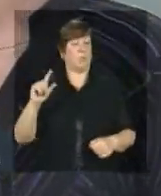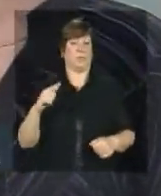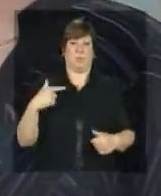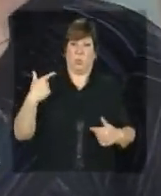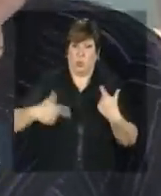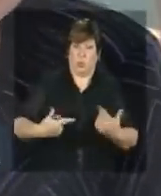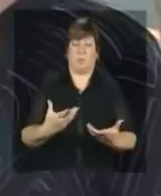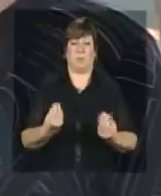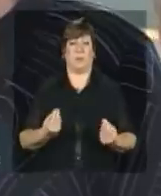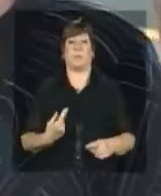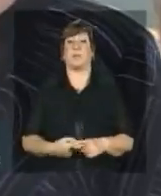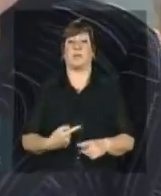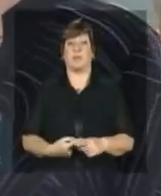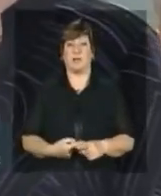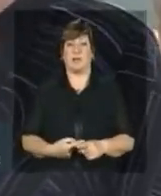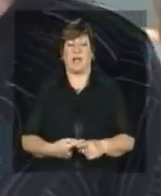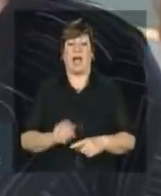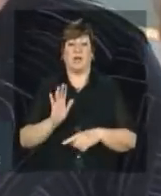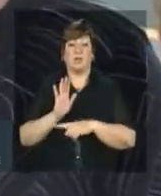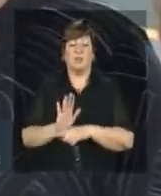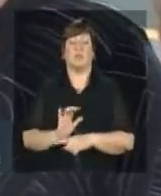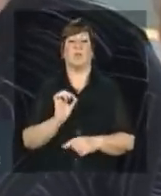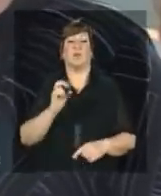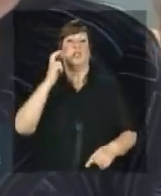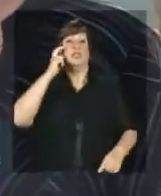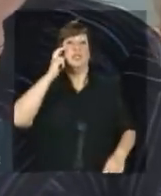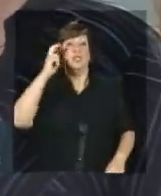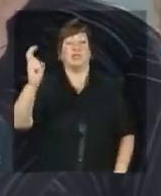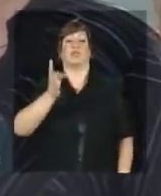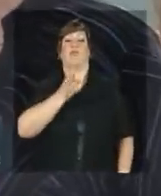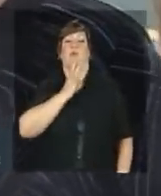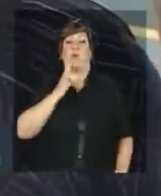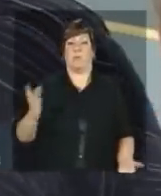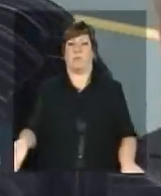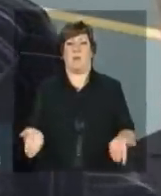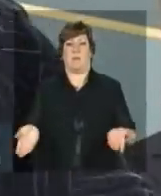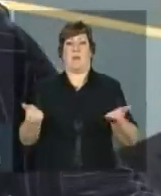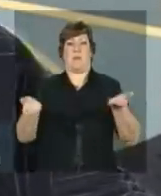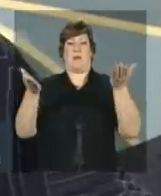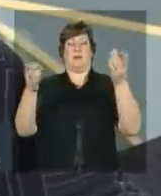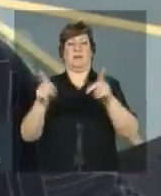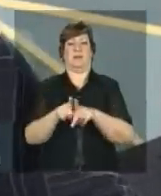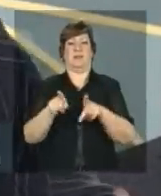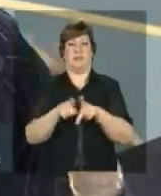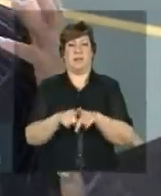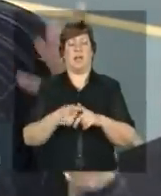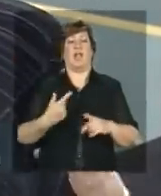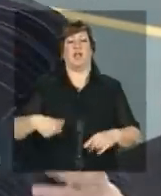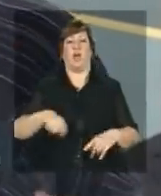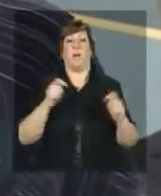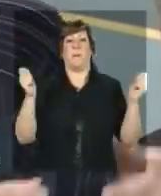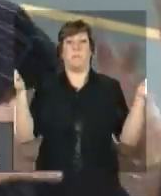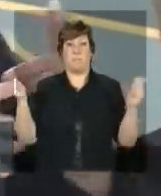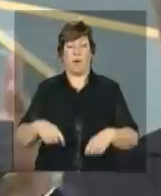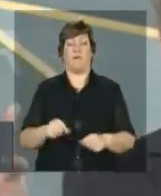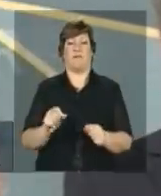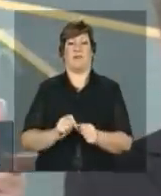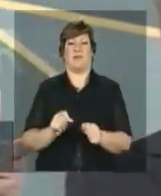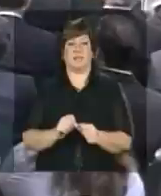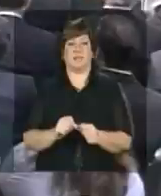elevar o nível de conhecimento da nossa população para sermos capazes de gerar